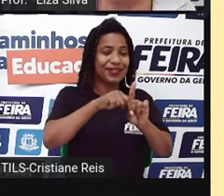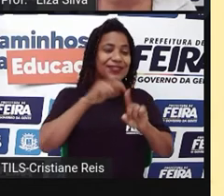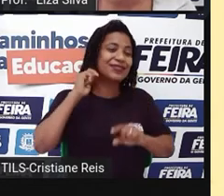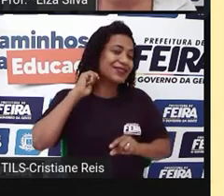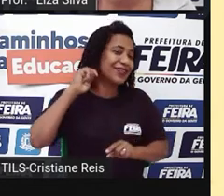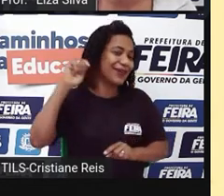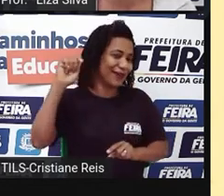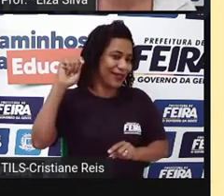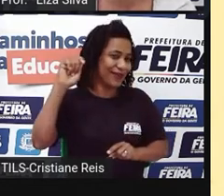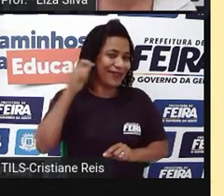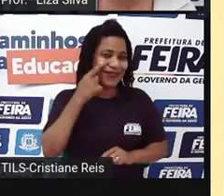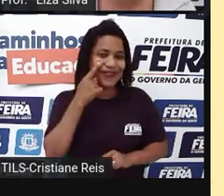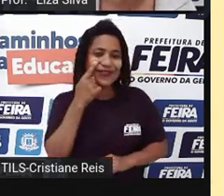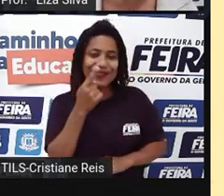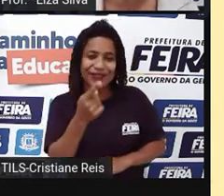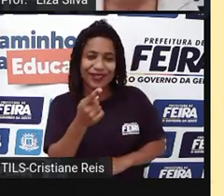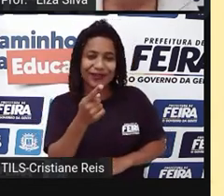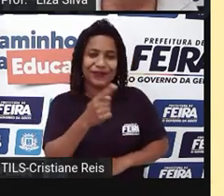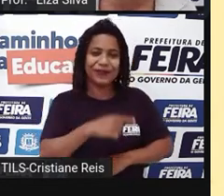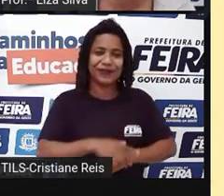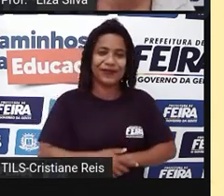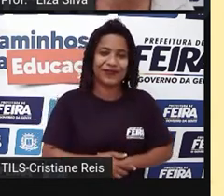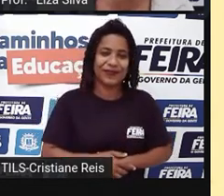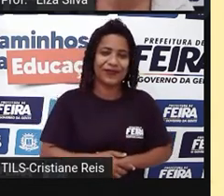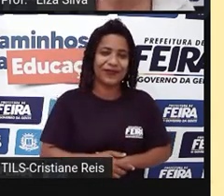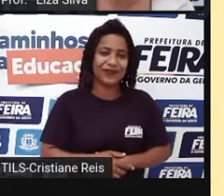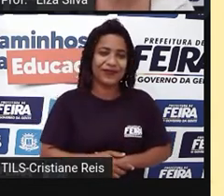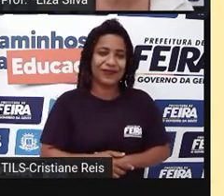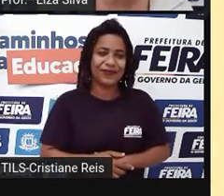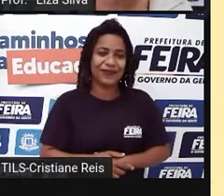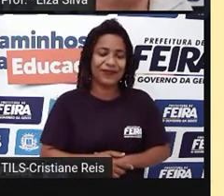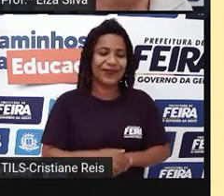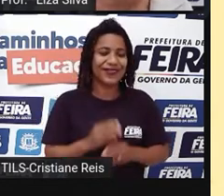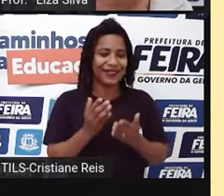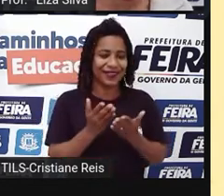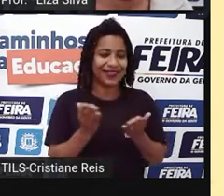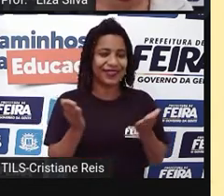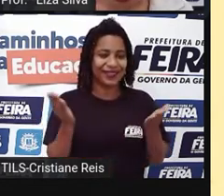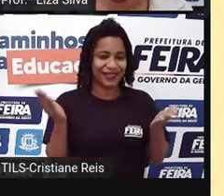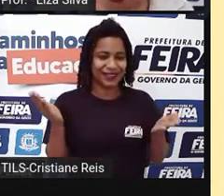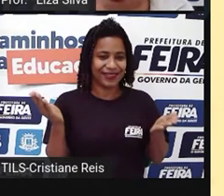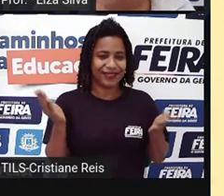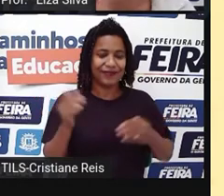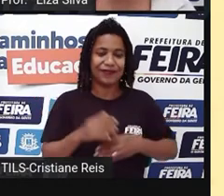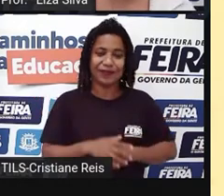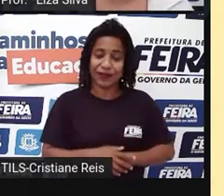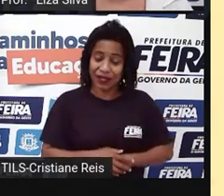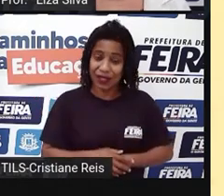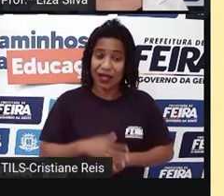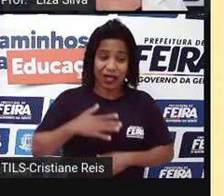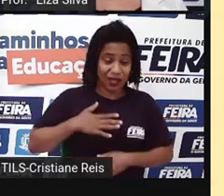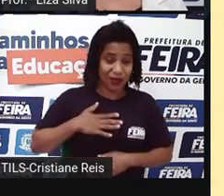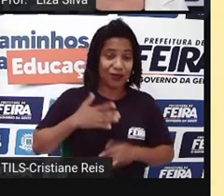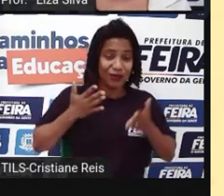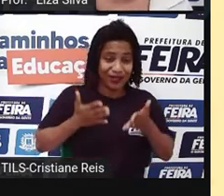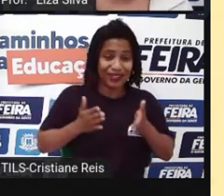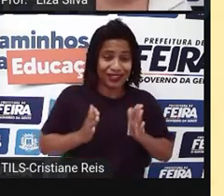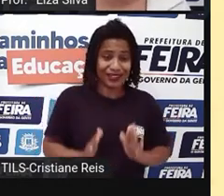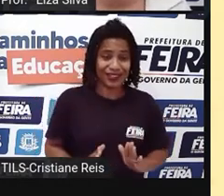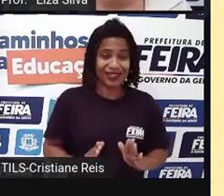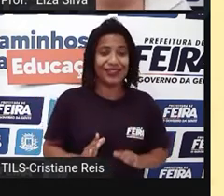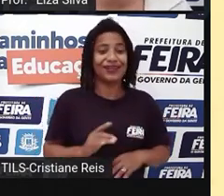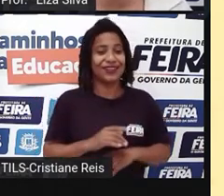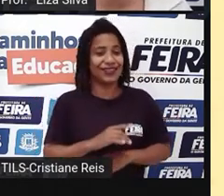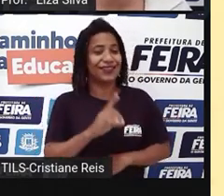It's on April 27. Então, aniversário é em 27 de